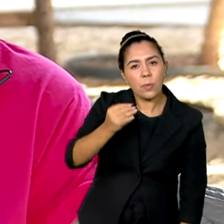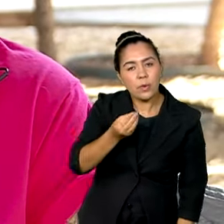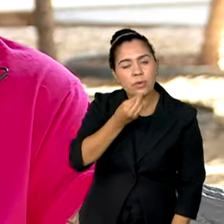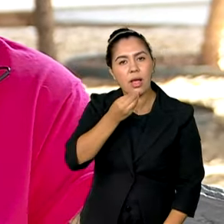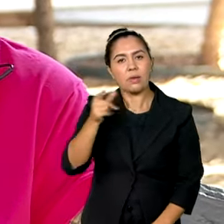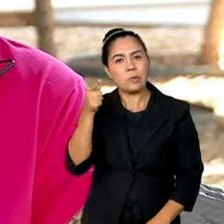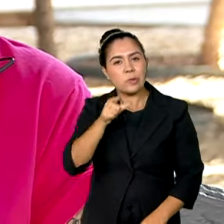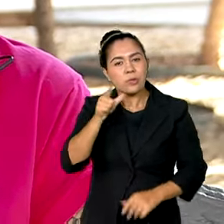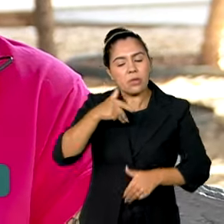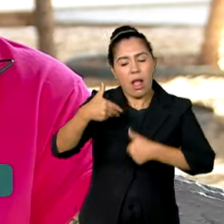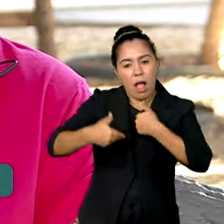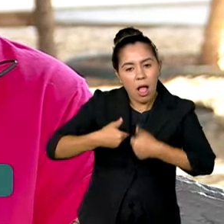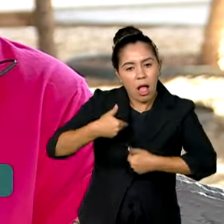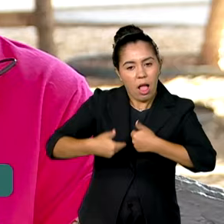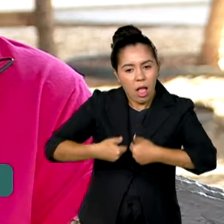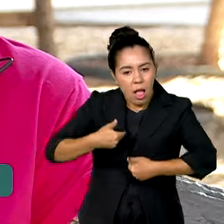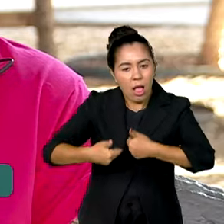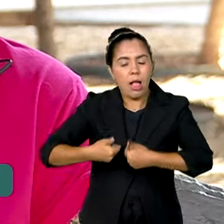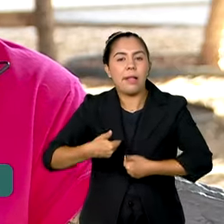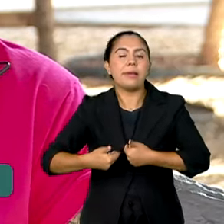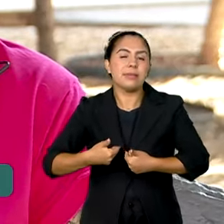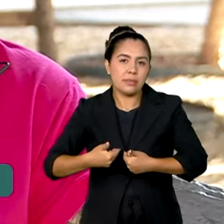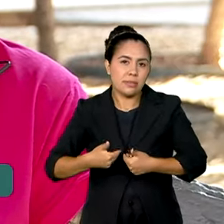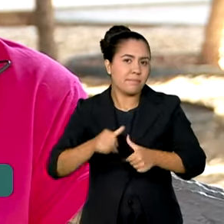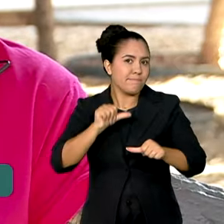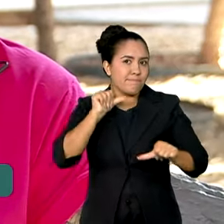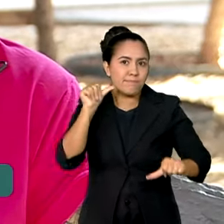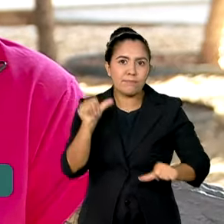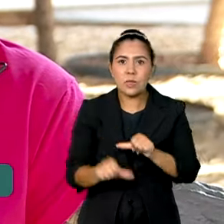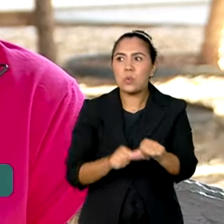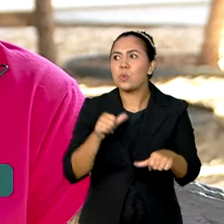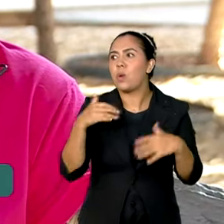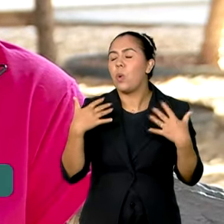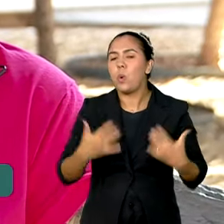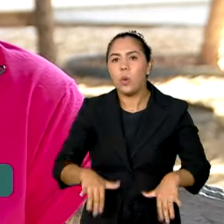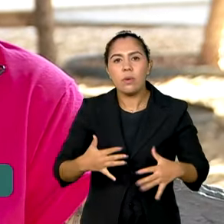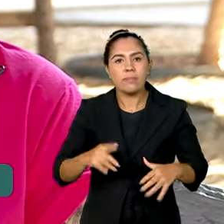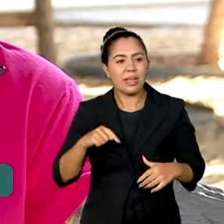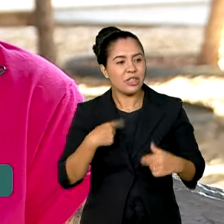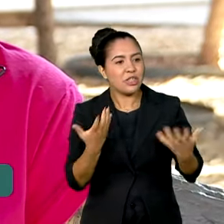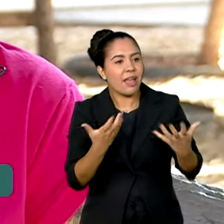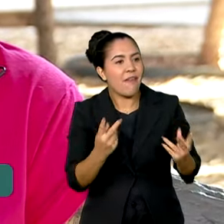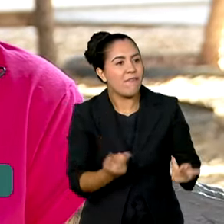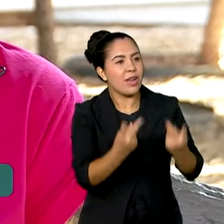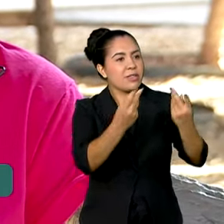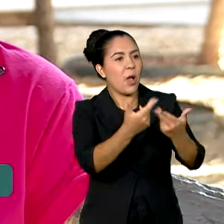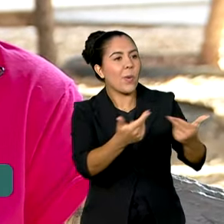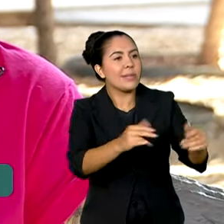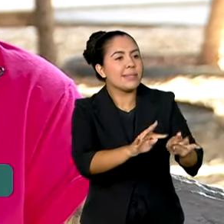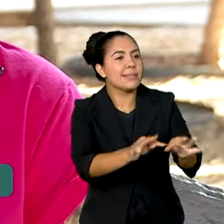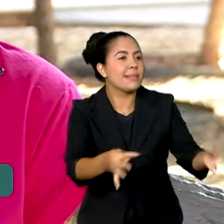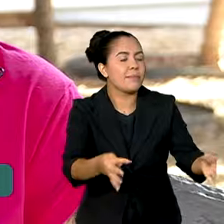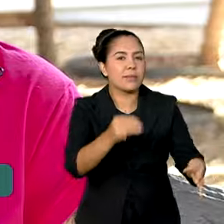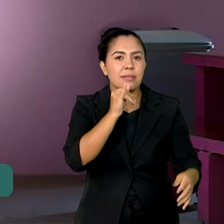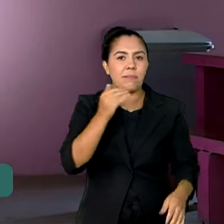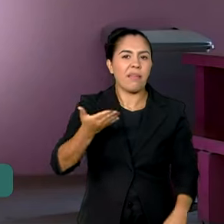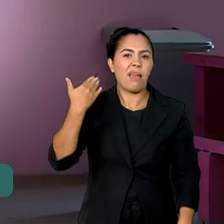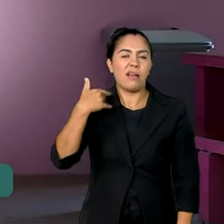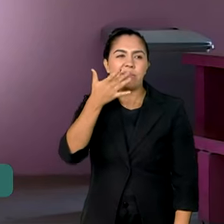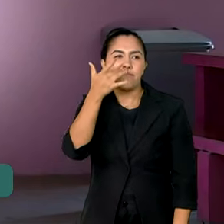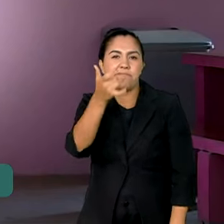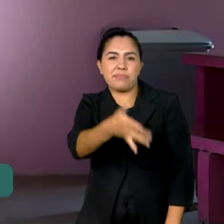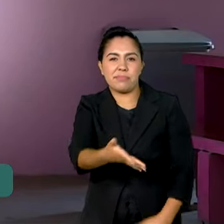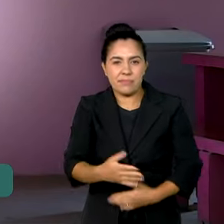tratamento e muda tudo. A gente dá valor à coisa simples, sabe, que a gente não dava antes.